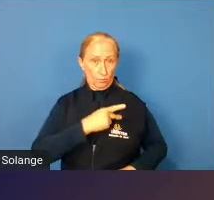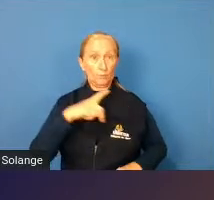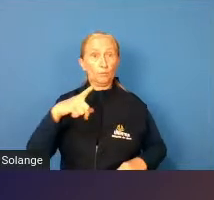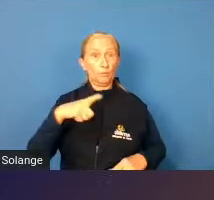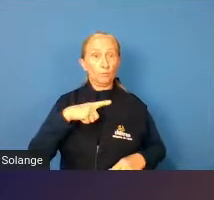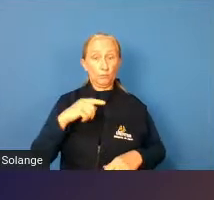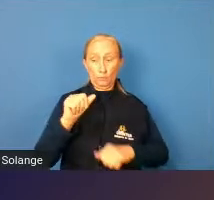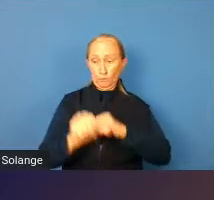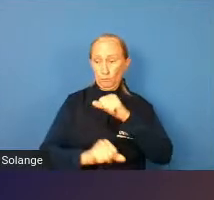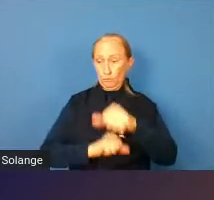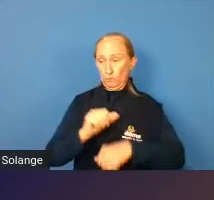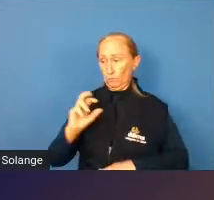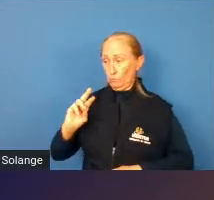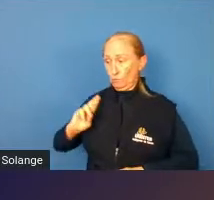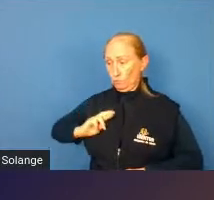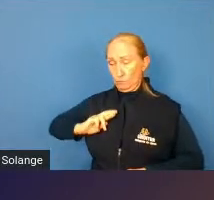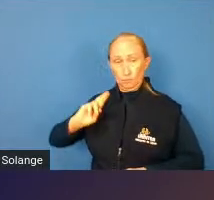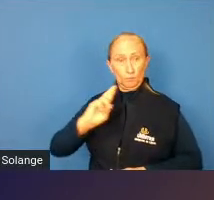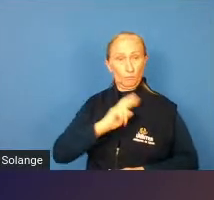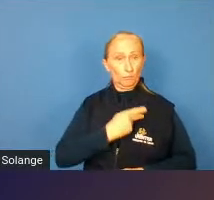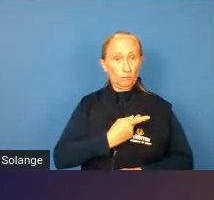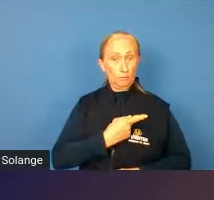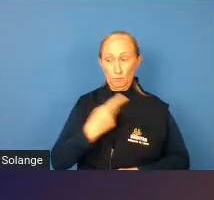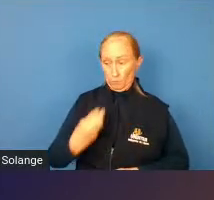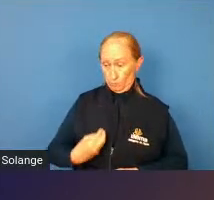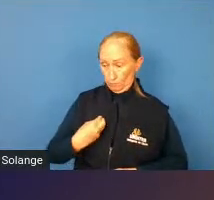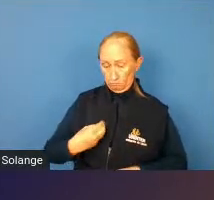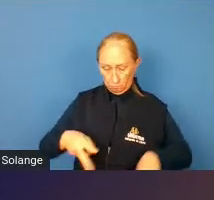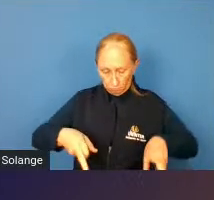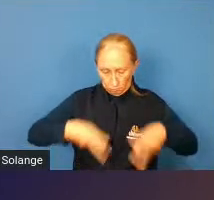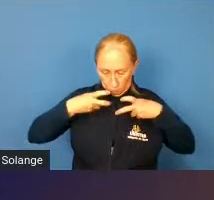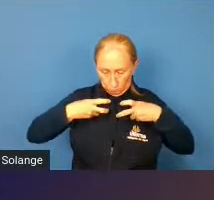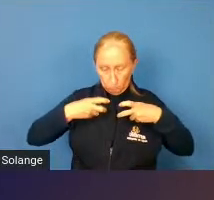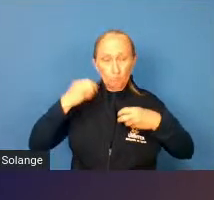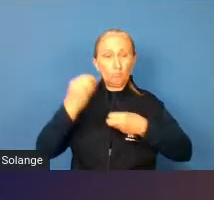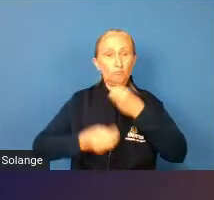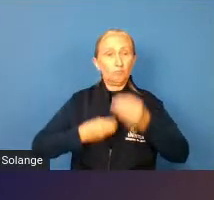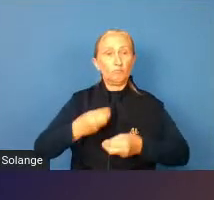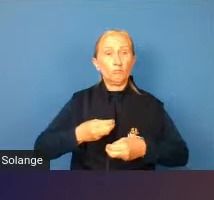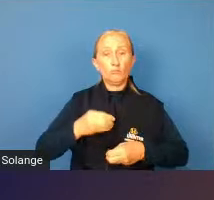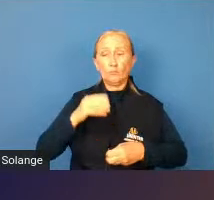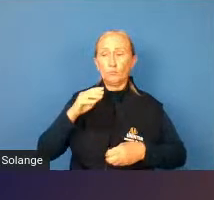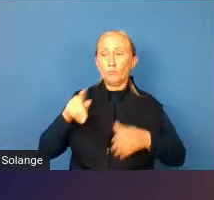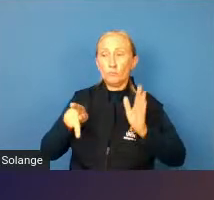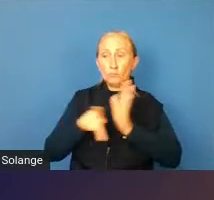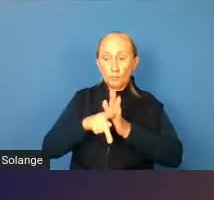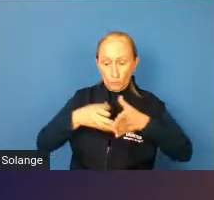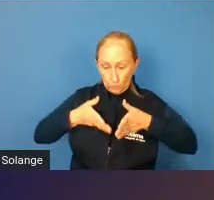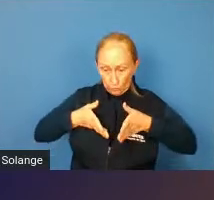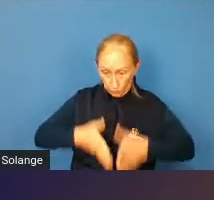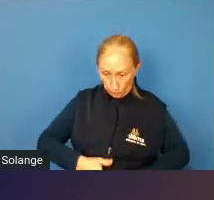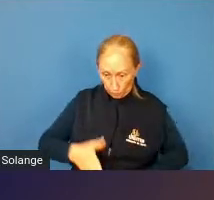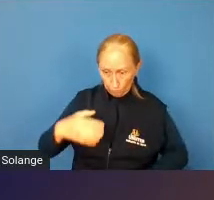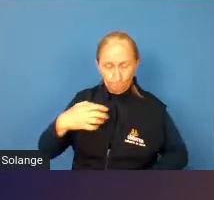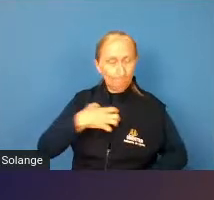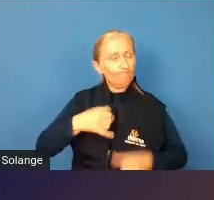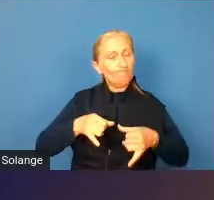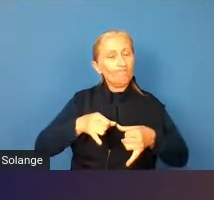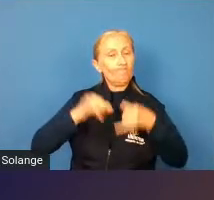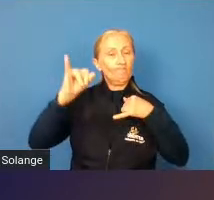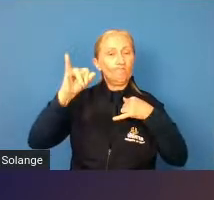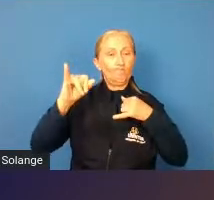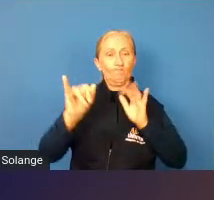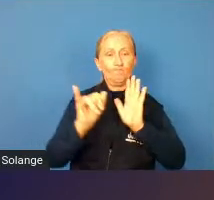transexualidade, ela é o fato da pessoa não se identificar com o sexo biológico em que ela nasce. quando